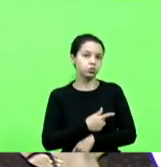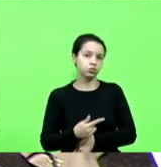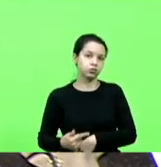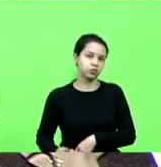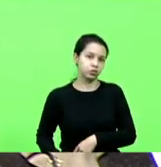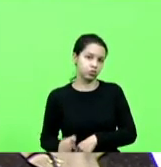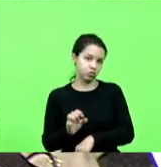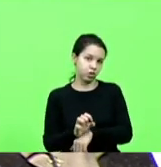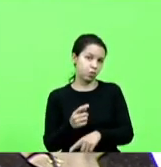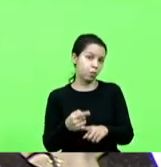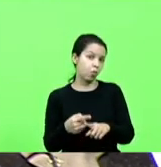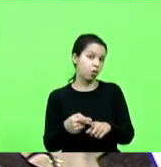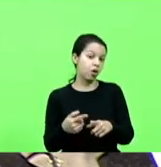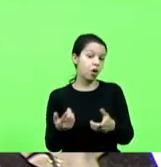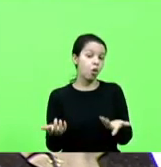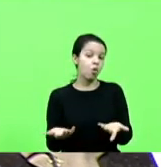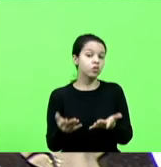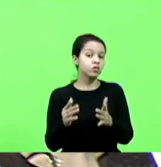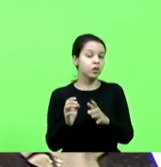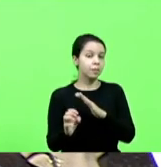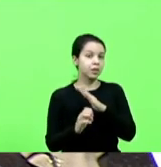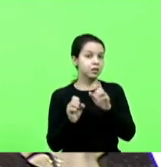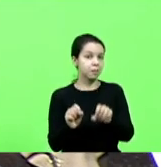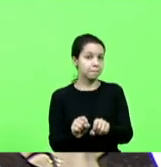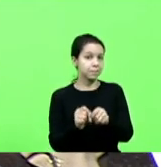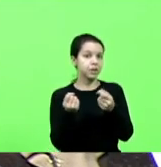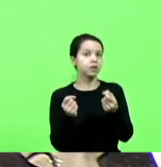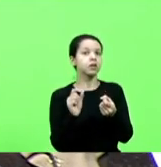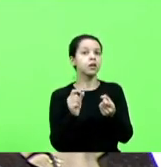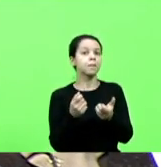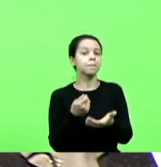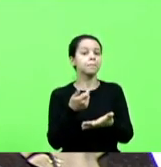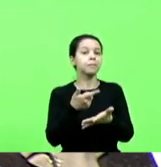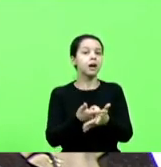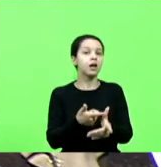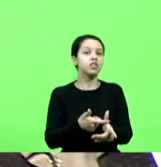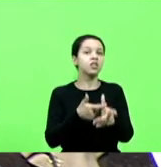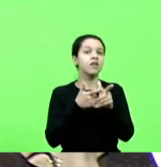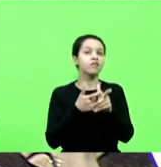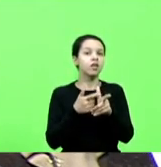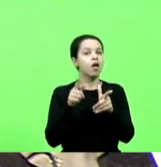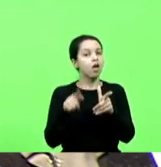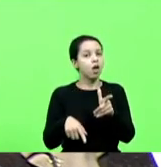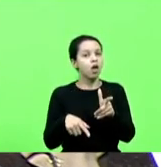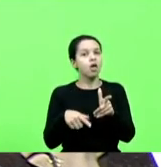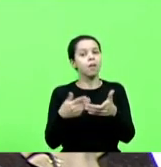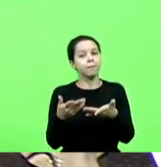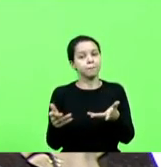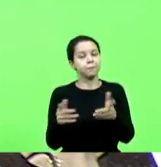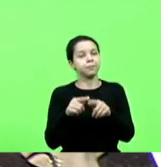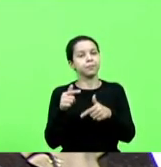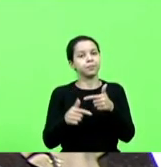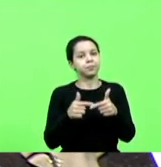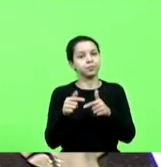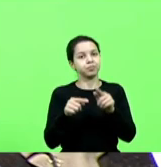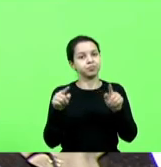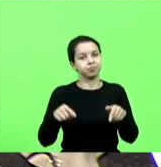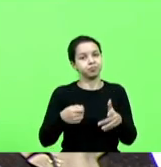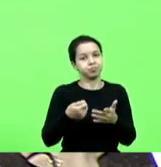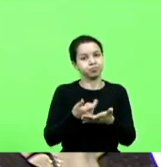quem vai pagar o déficit, esse rombo, é o Estado, é os pagadores de impostos. E,